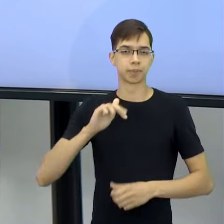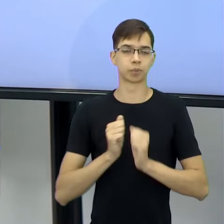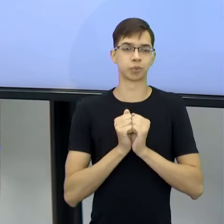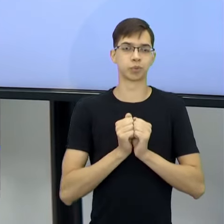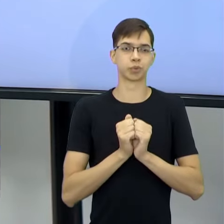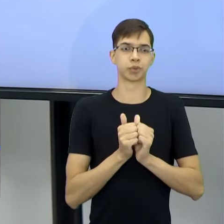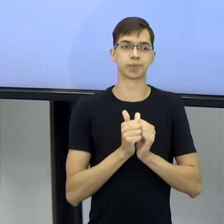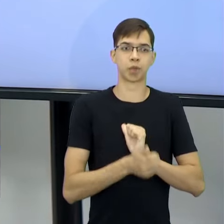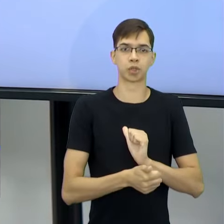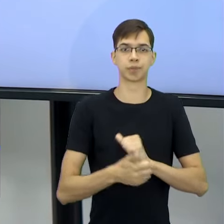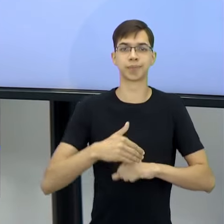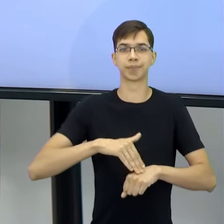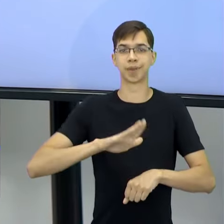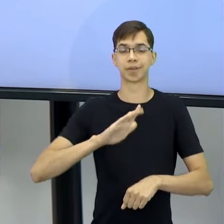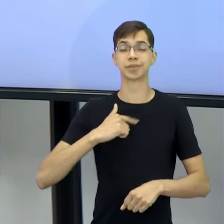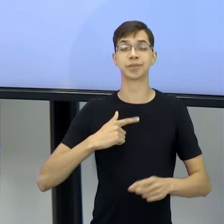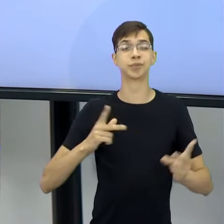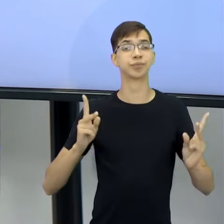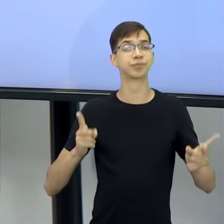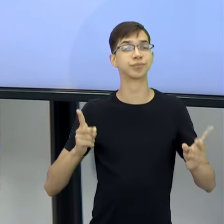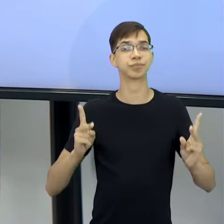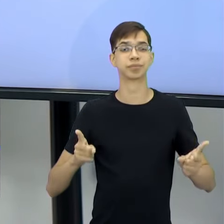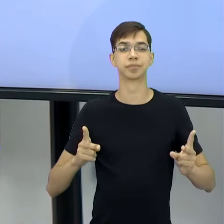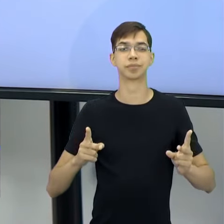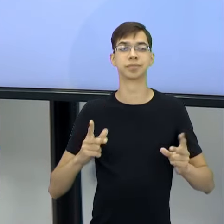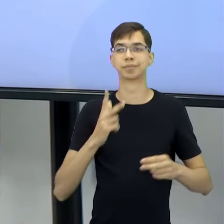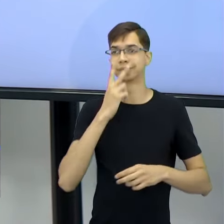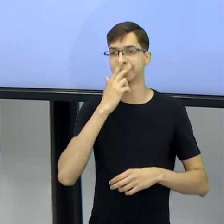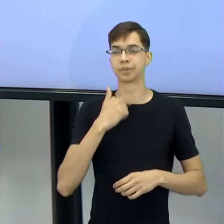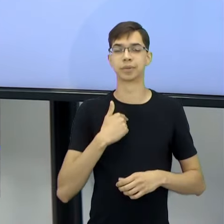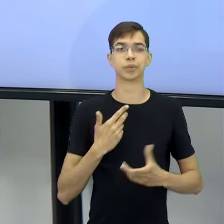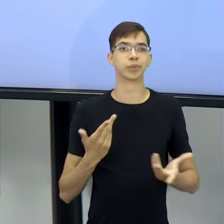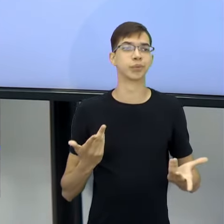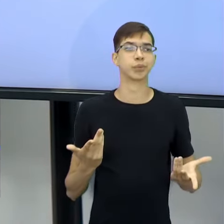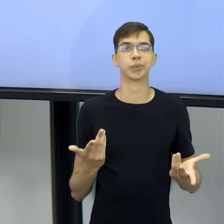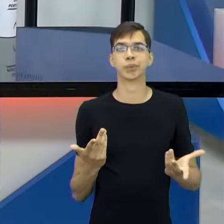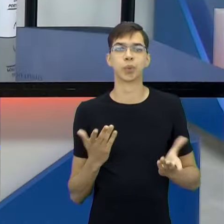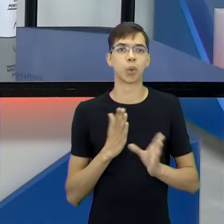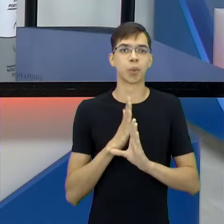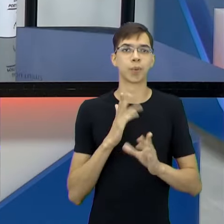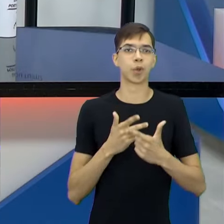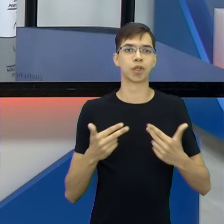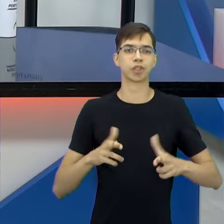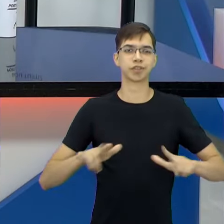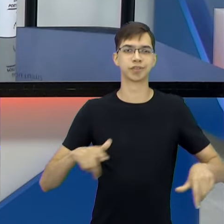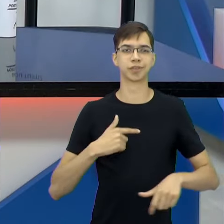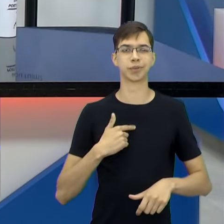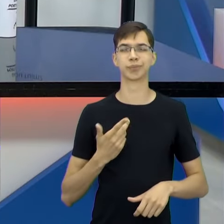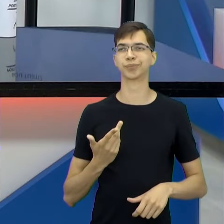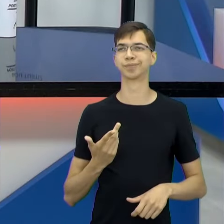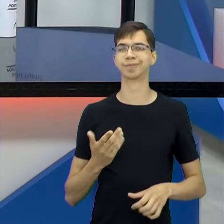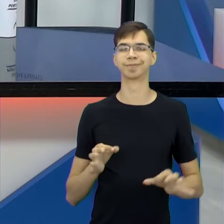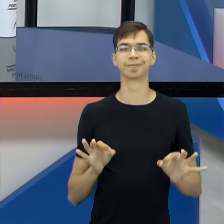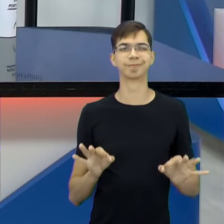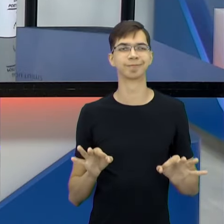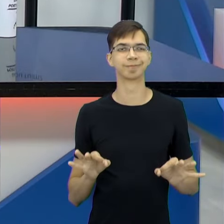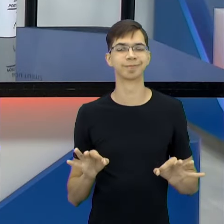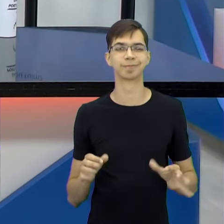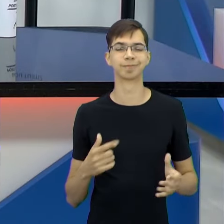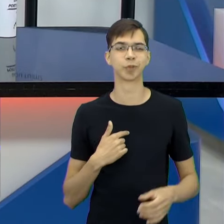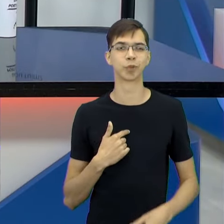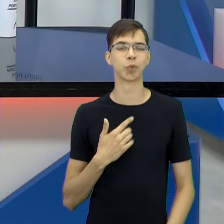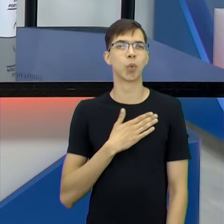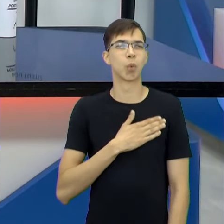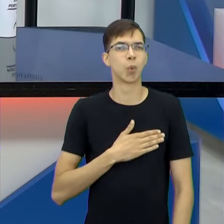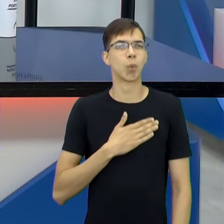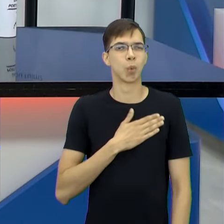aos esportes, né? Eu sempre, sei lá, sem desengonçado e Eu descobri outras coisas. Como assim? Ah, eu nunca fui muito fã